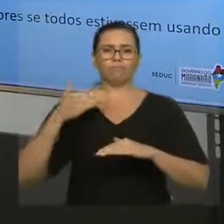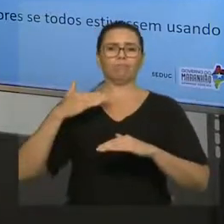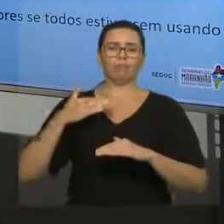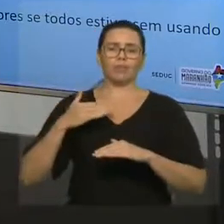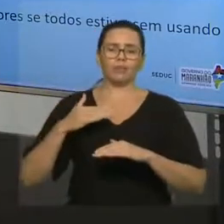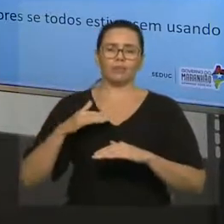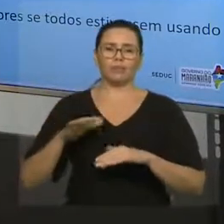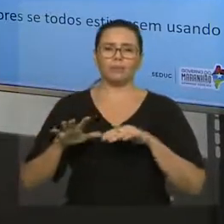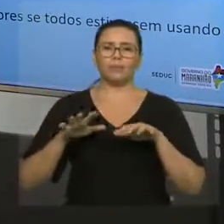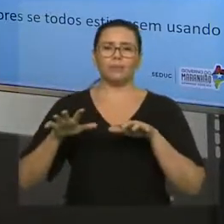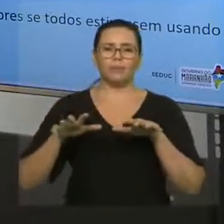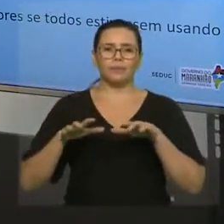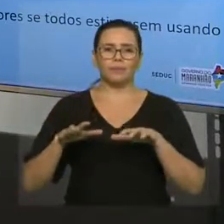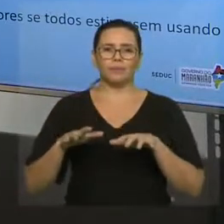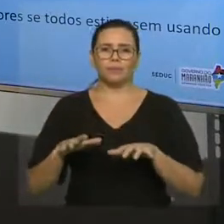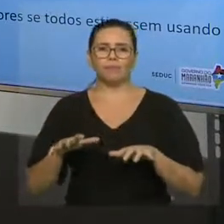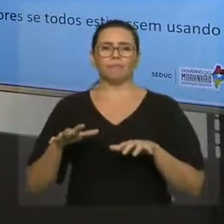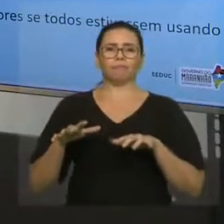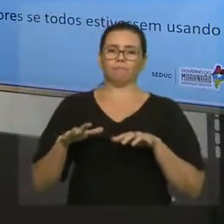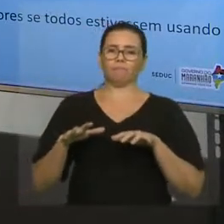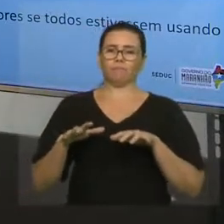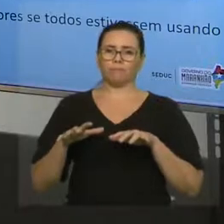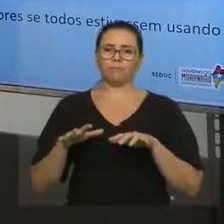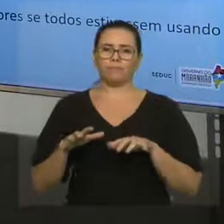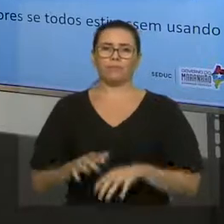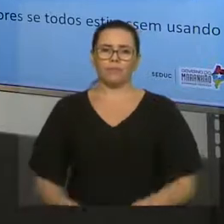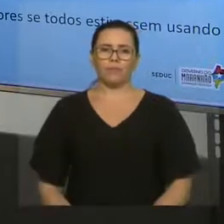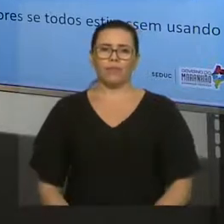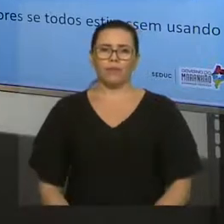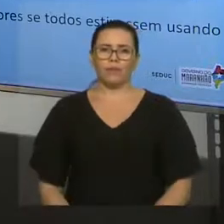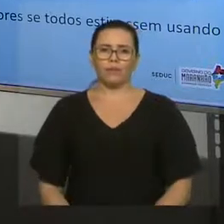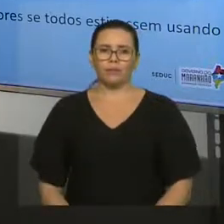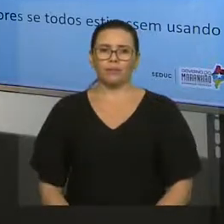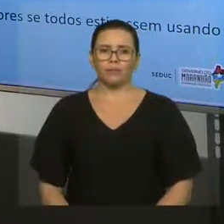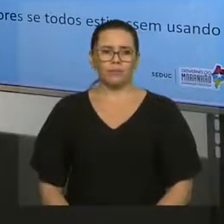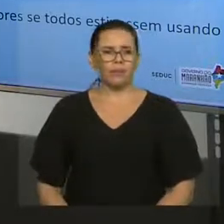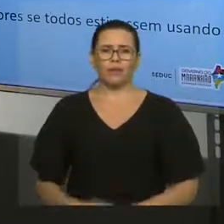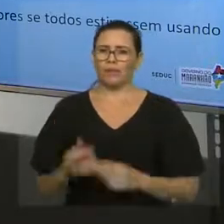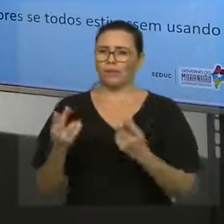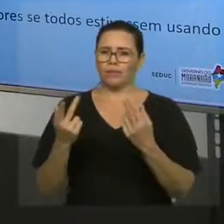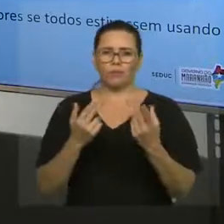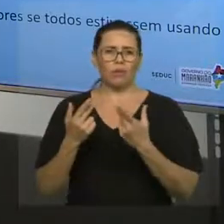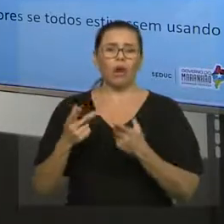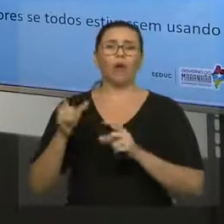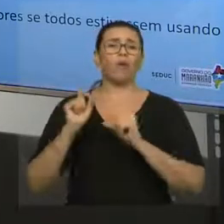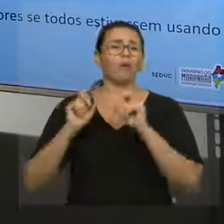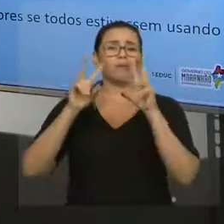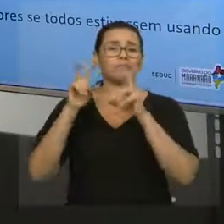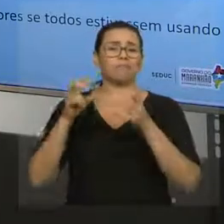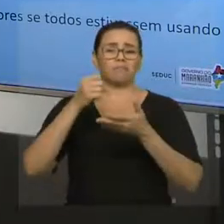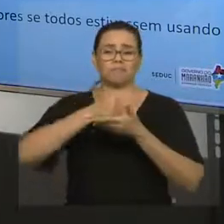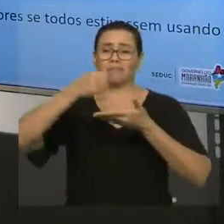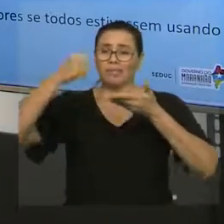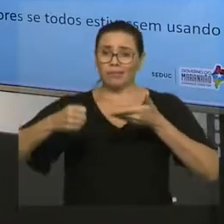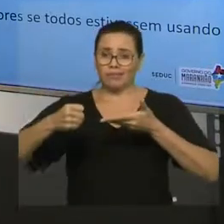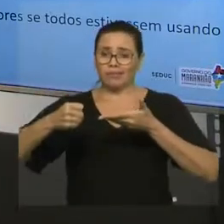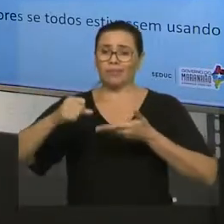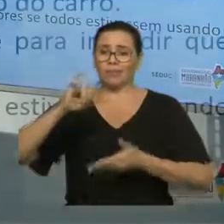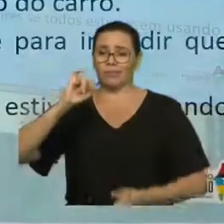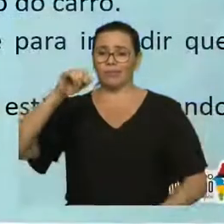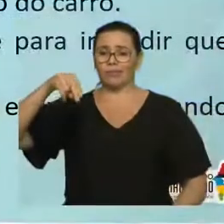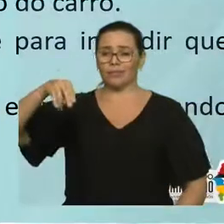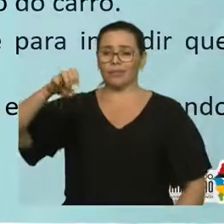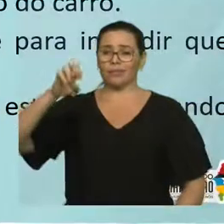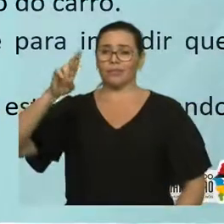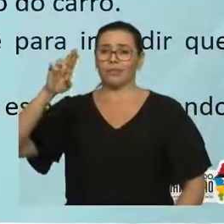motor dele, quando ele vai sair, a gente meio que fica preso aqui no banco. É a mesma coisa, é questão de inércia. O cinto de segurança contribui